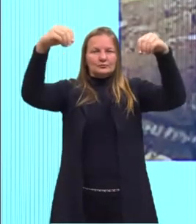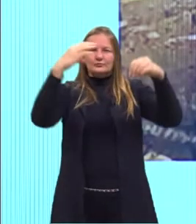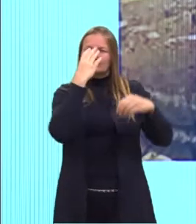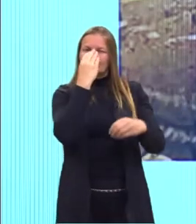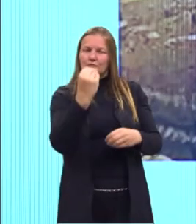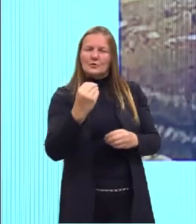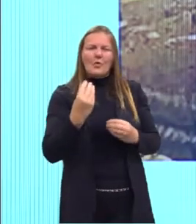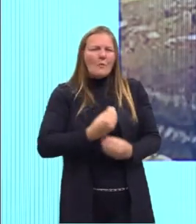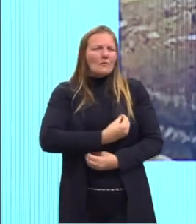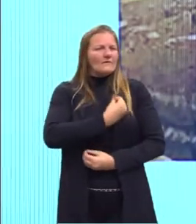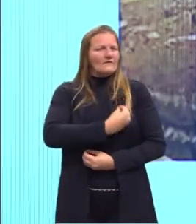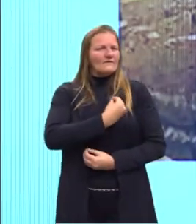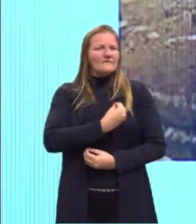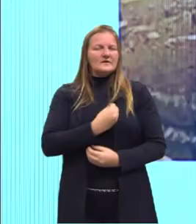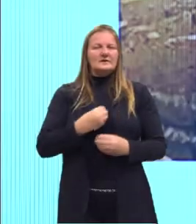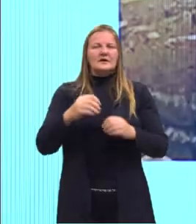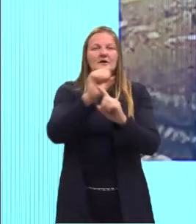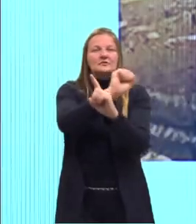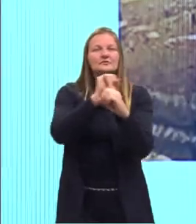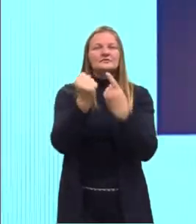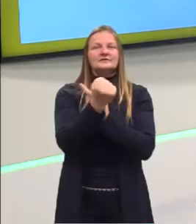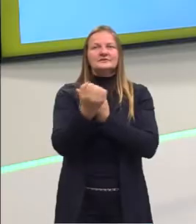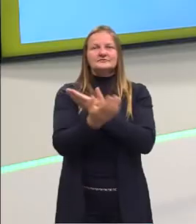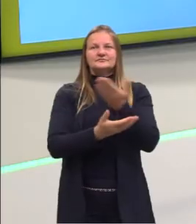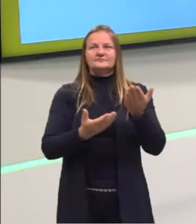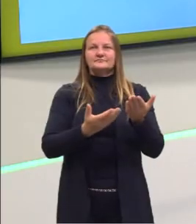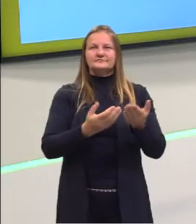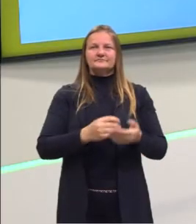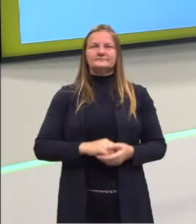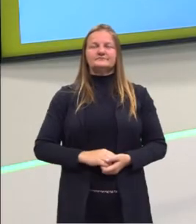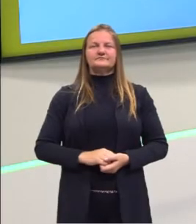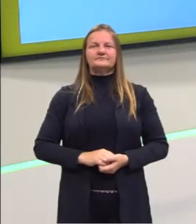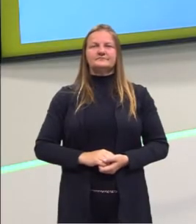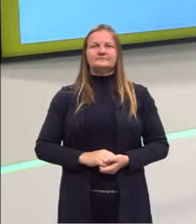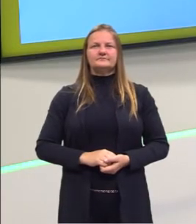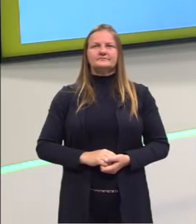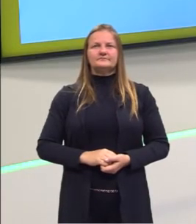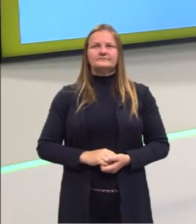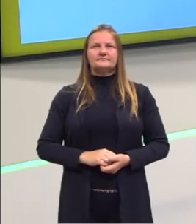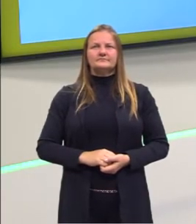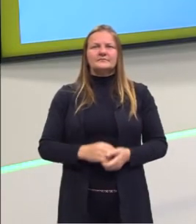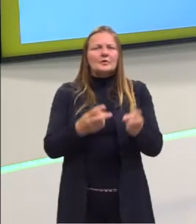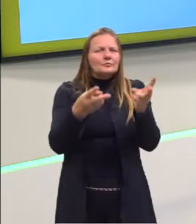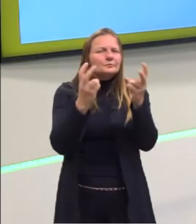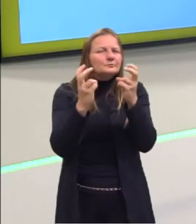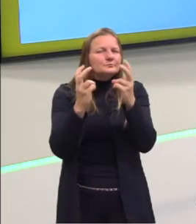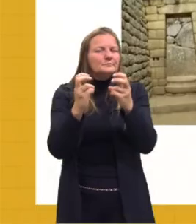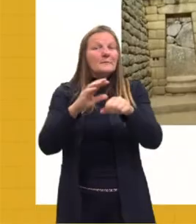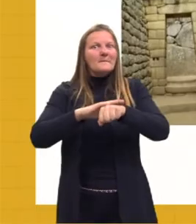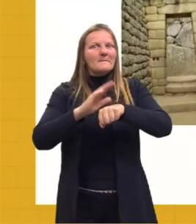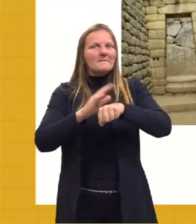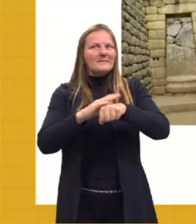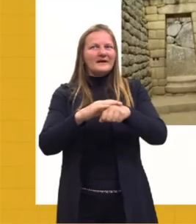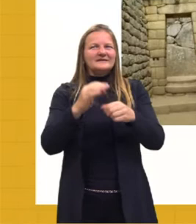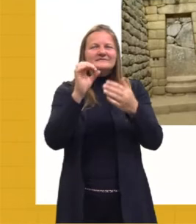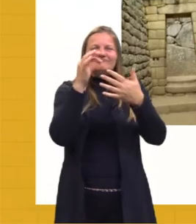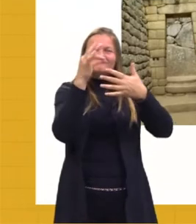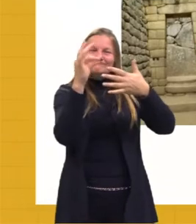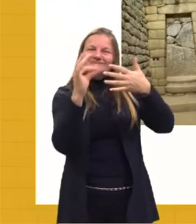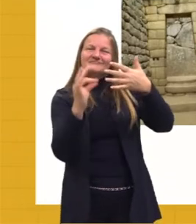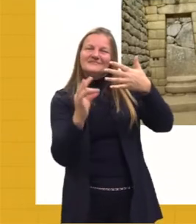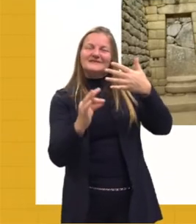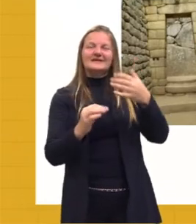como vivia essa sociedade. Então, vamos lá, para a gente explorar aqui um pouquinho mais de cada uma dessas